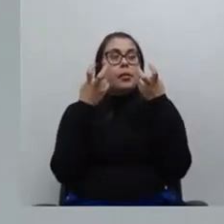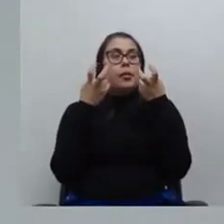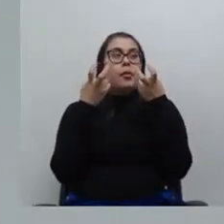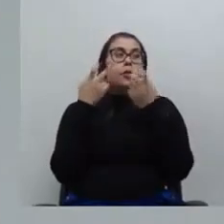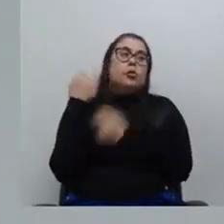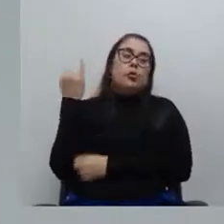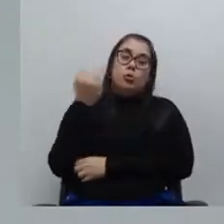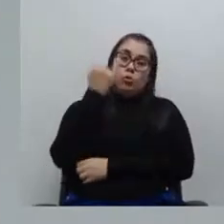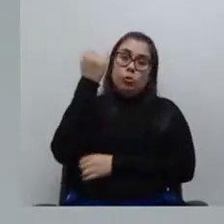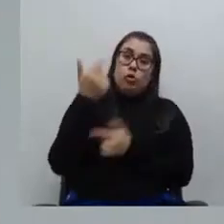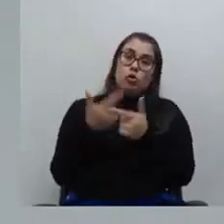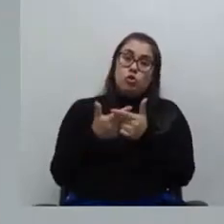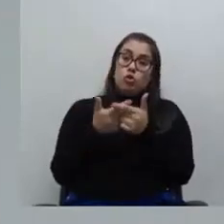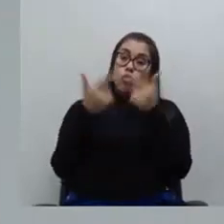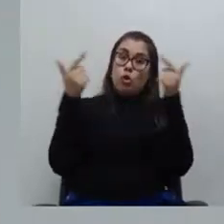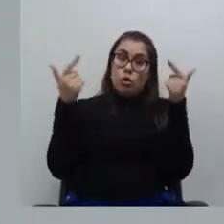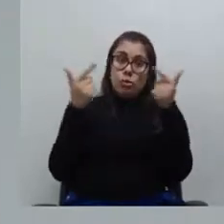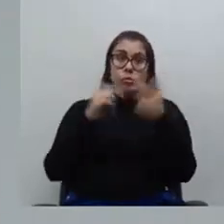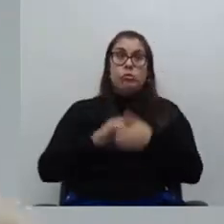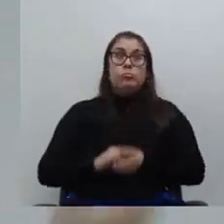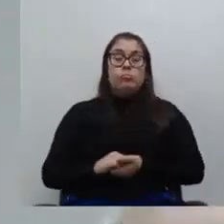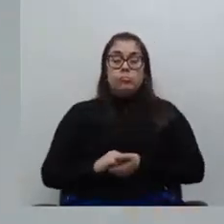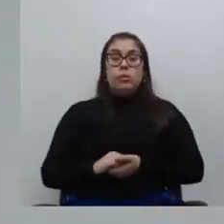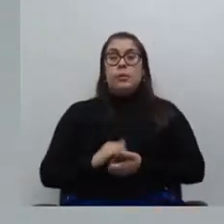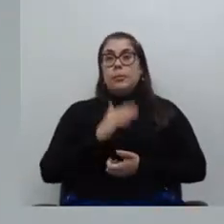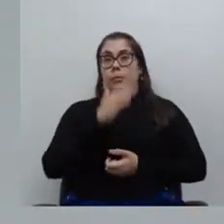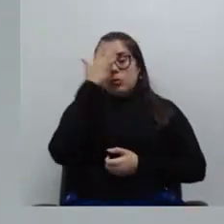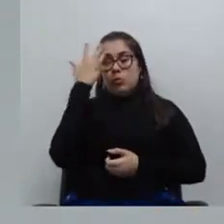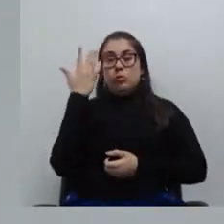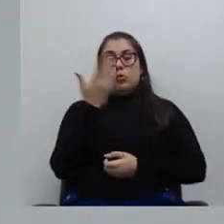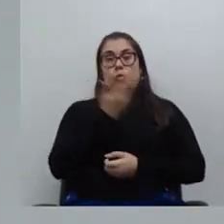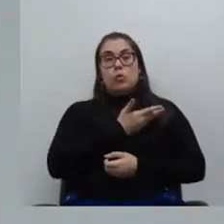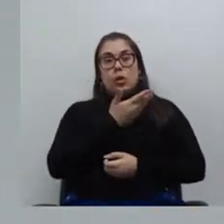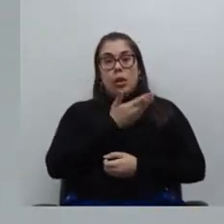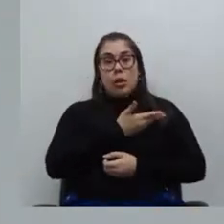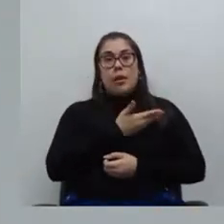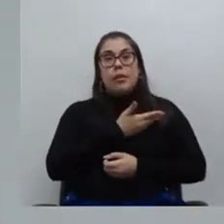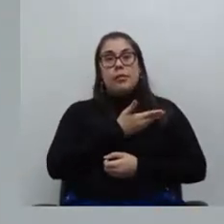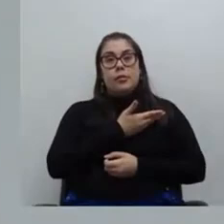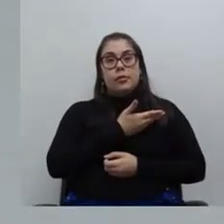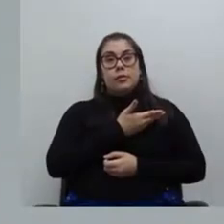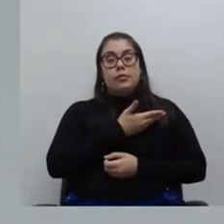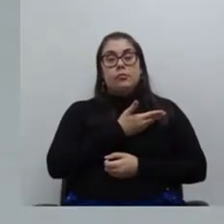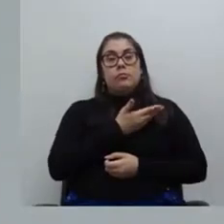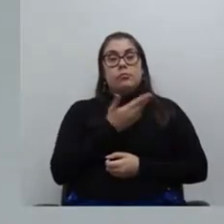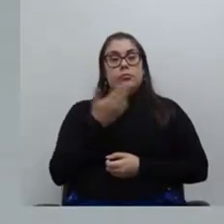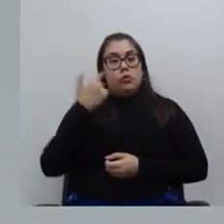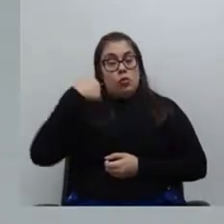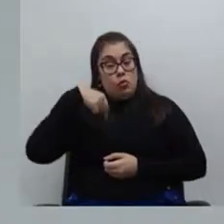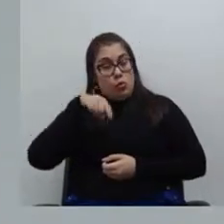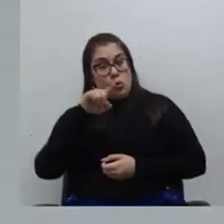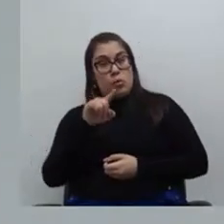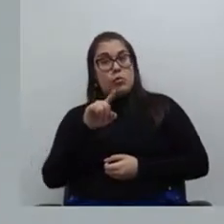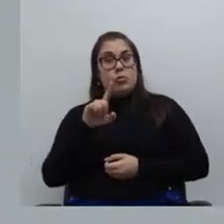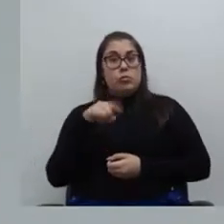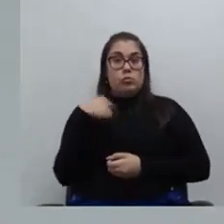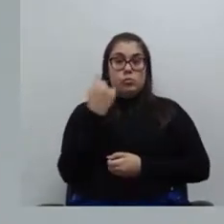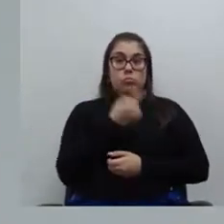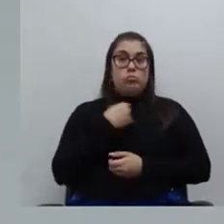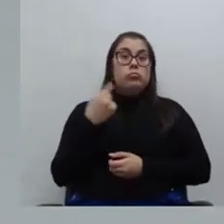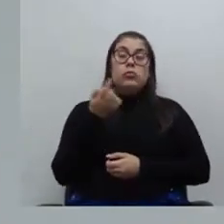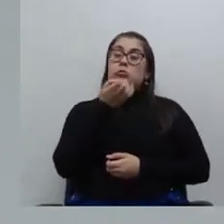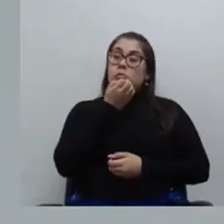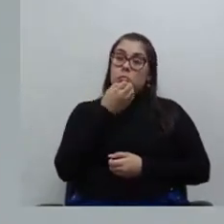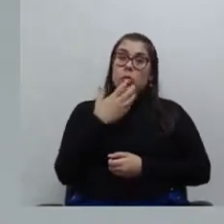eu desejo sorte aos colegas que foram para lá, de certa maneira, eles levam um pouco da gente, né? Então, isso acaba sendo bom para a nossa instituição também,